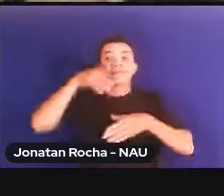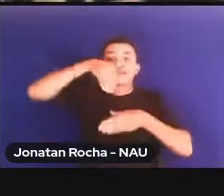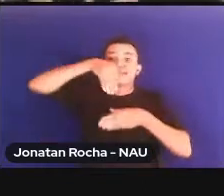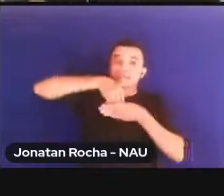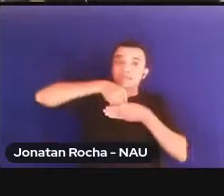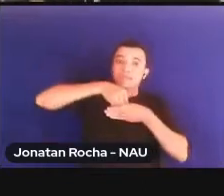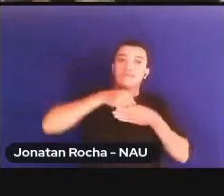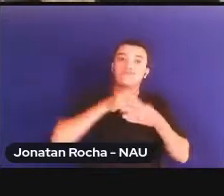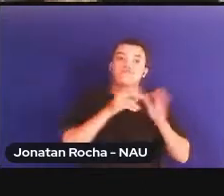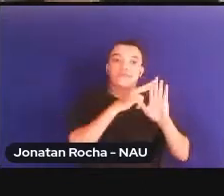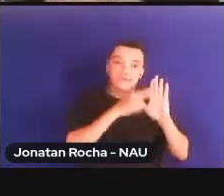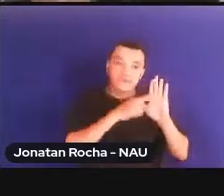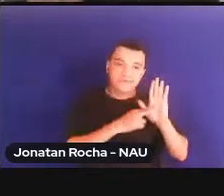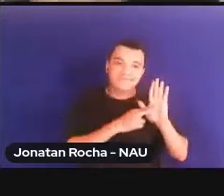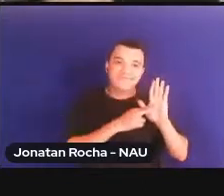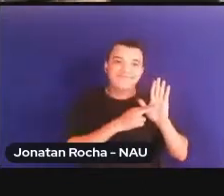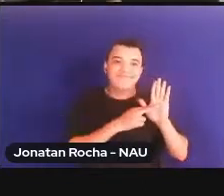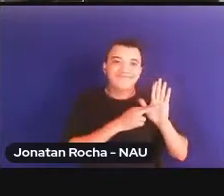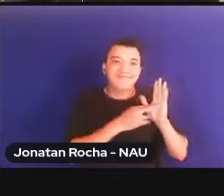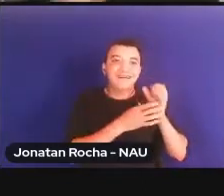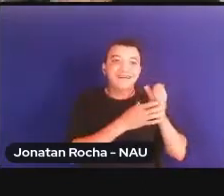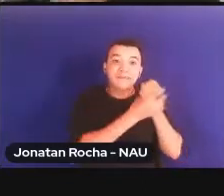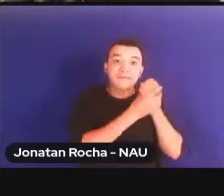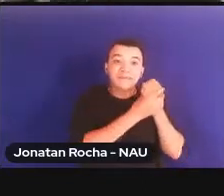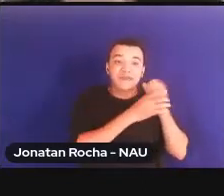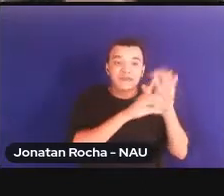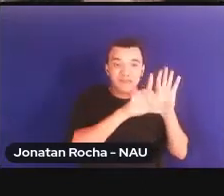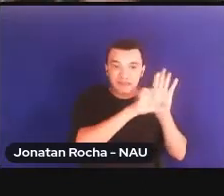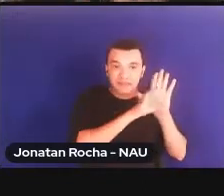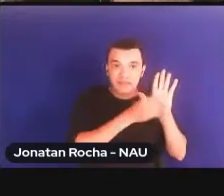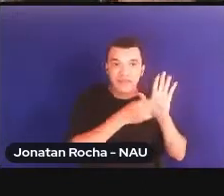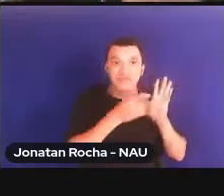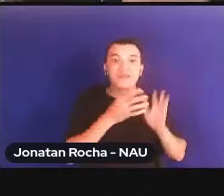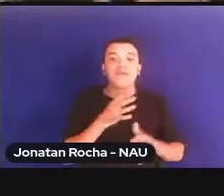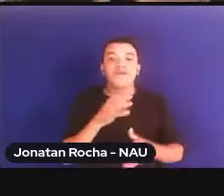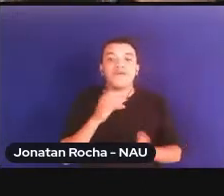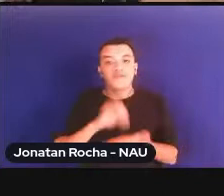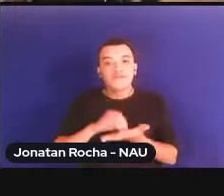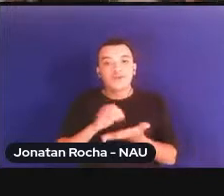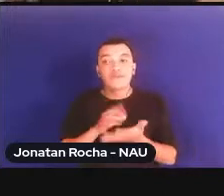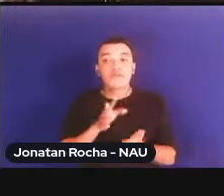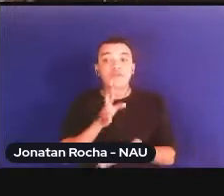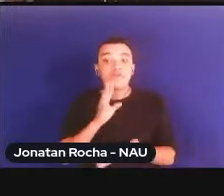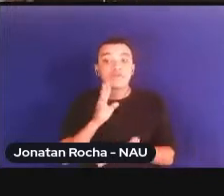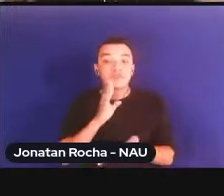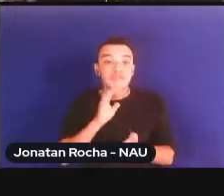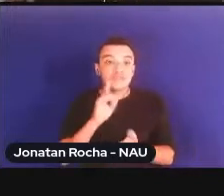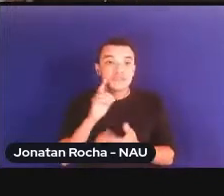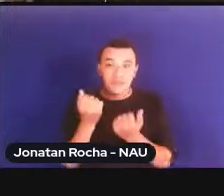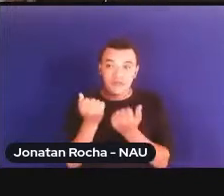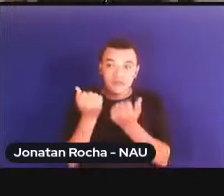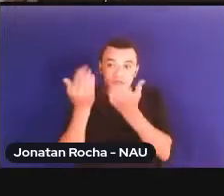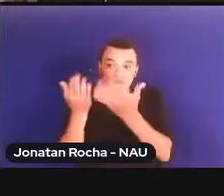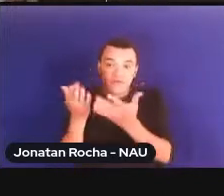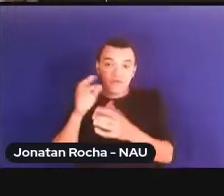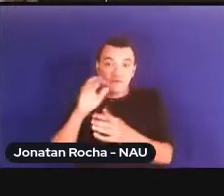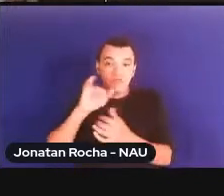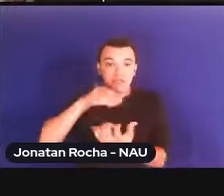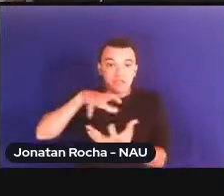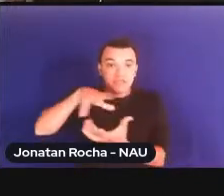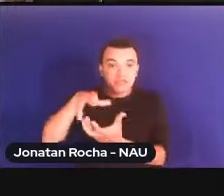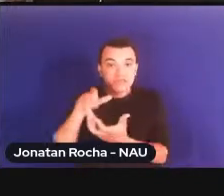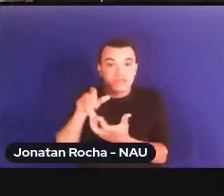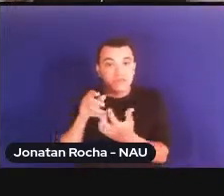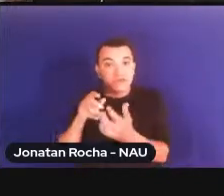apego à lei o desconhecimento da força que as normas produzidas fora do Brasil como país como